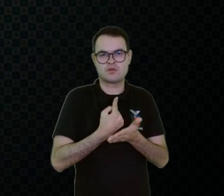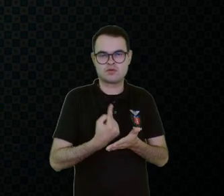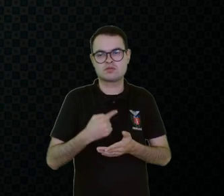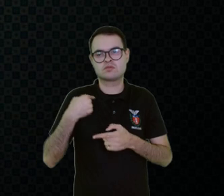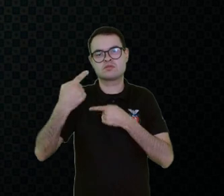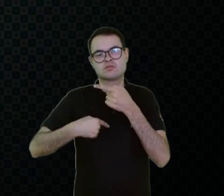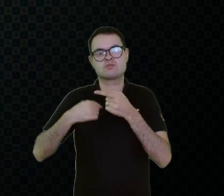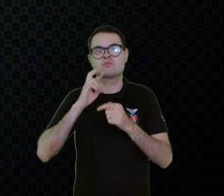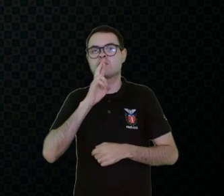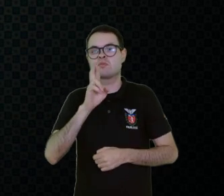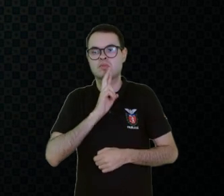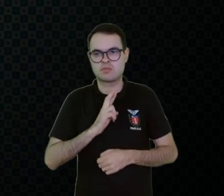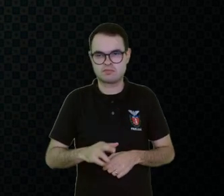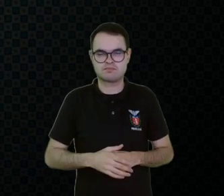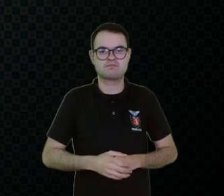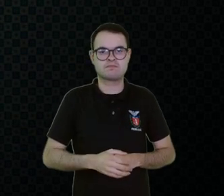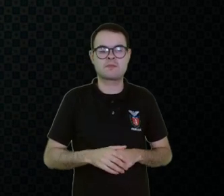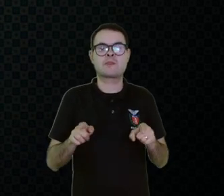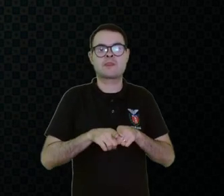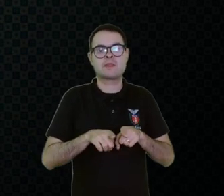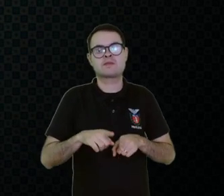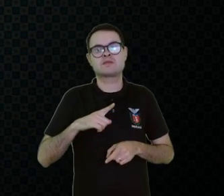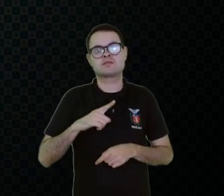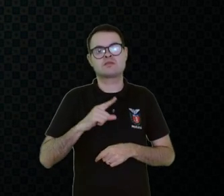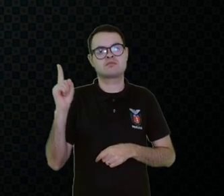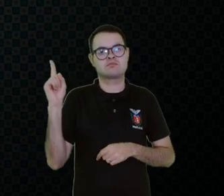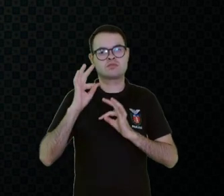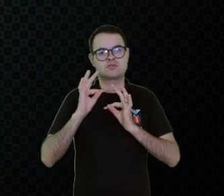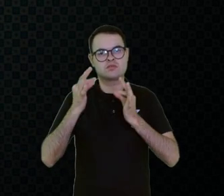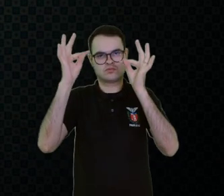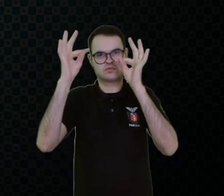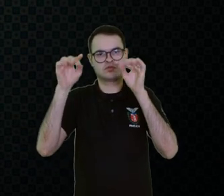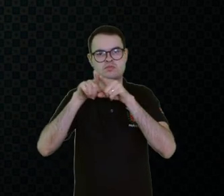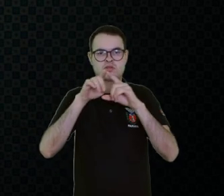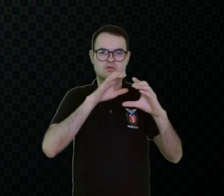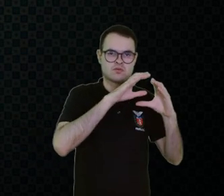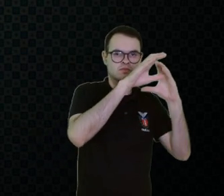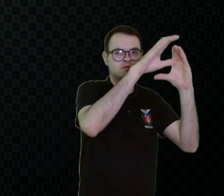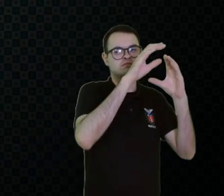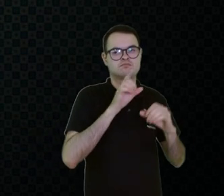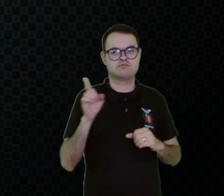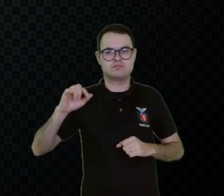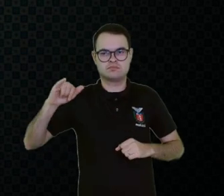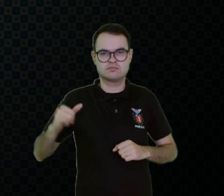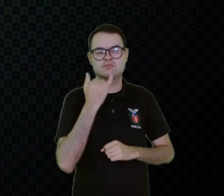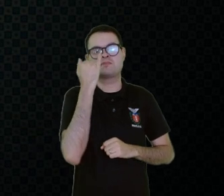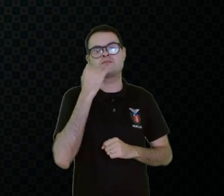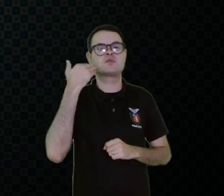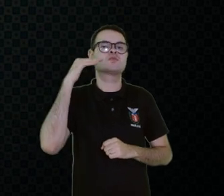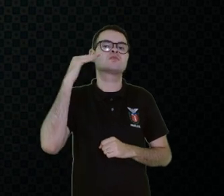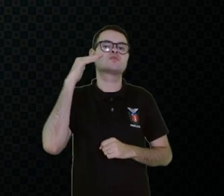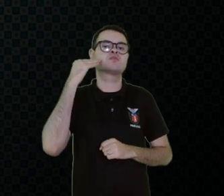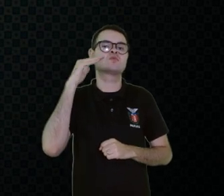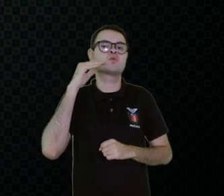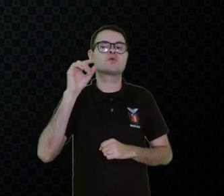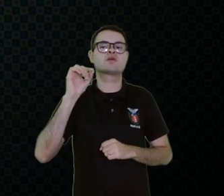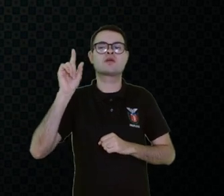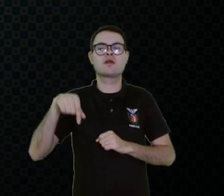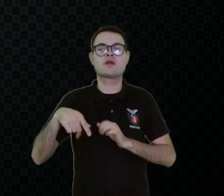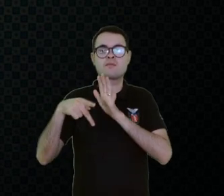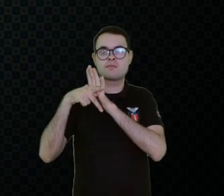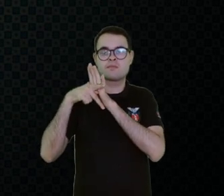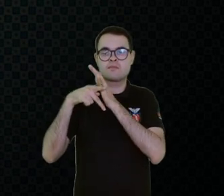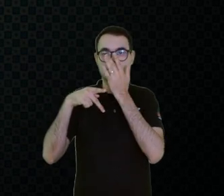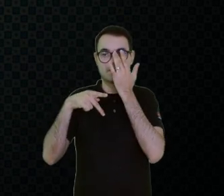a gente tem também os TICs, de tecnologia de informação e comunicação. A gente entende como TICs sistema,